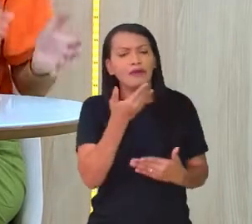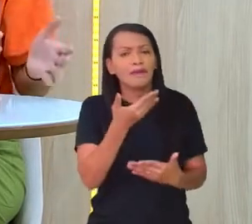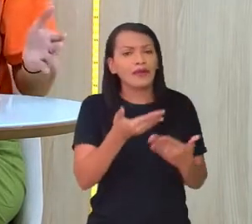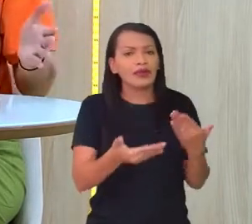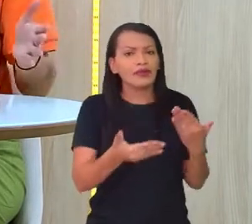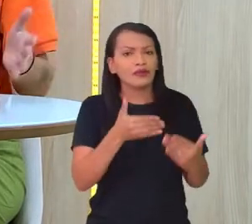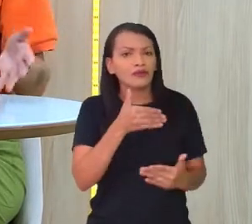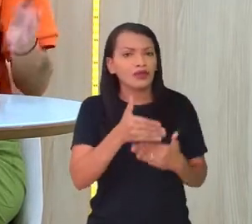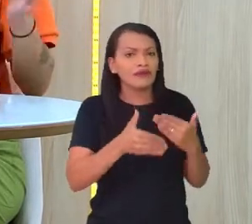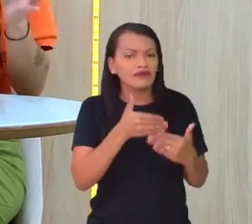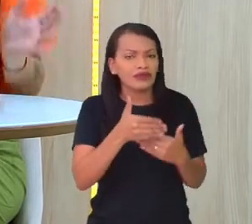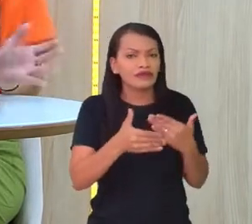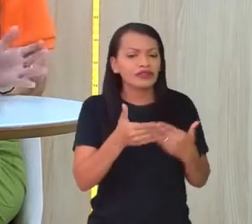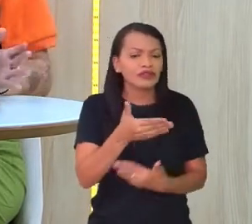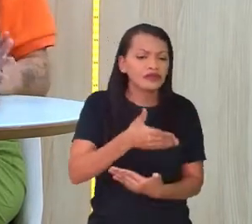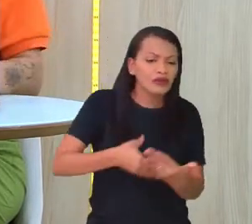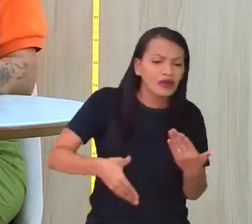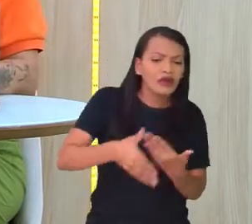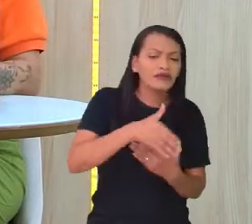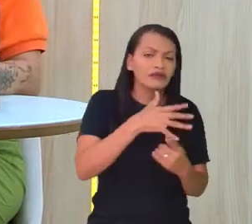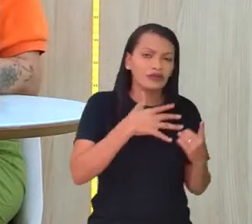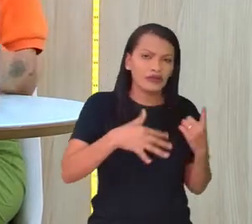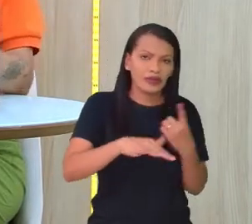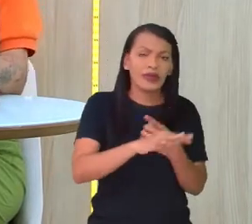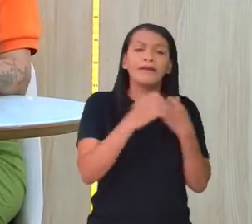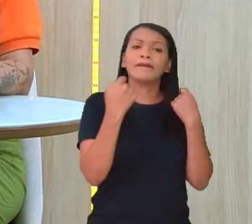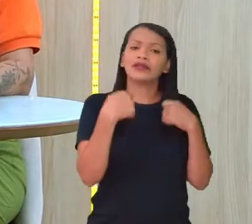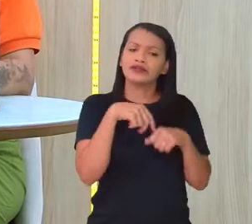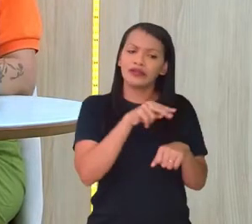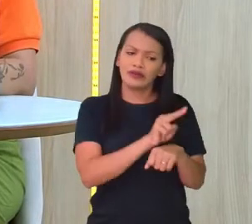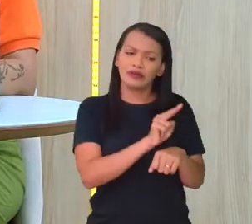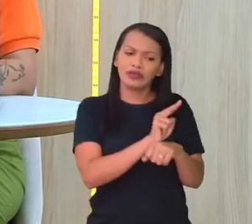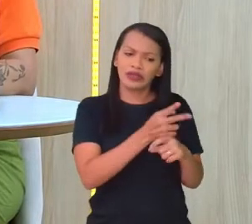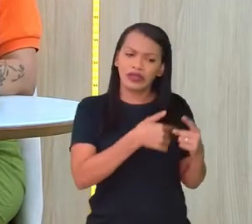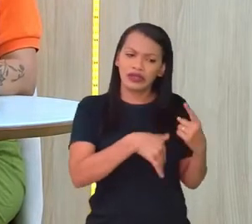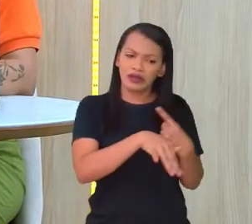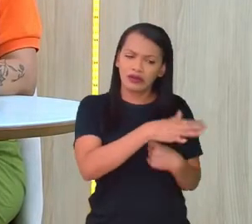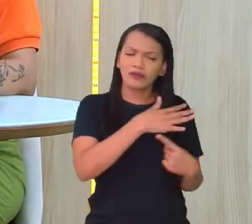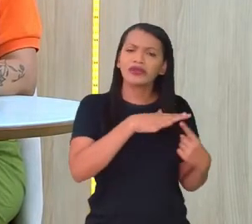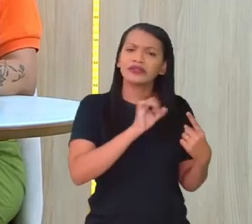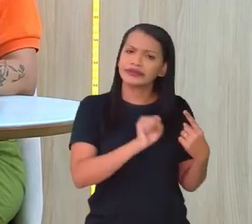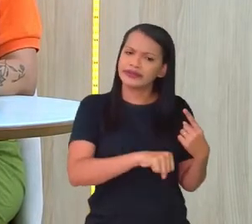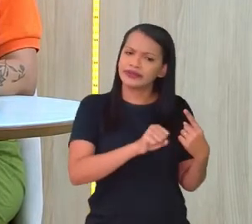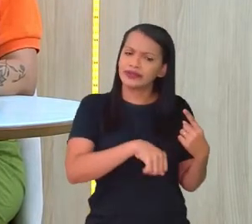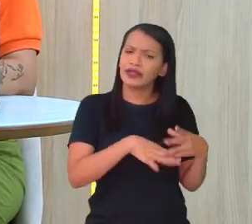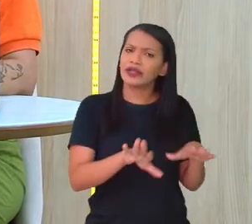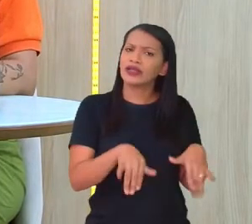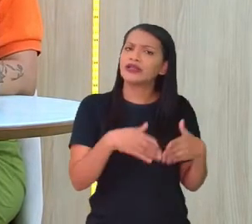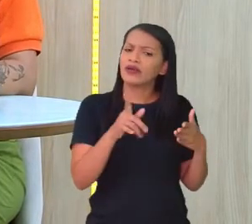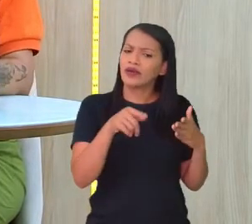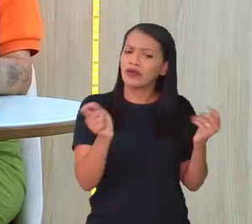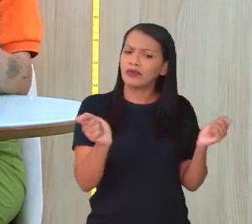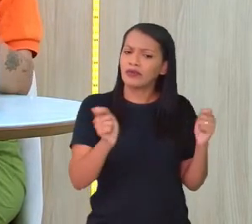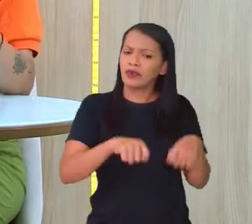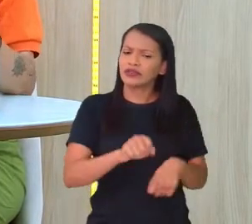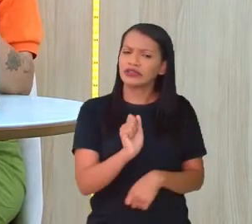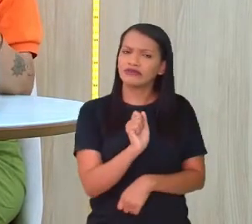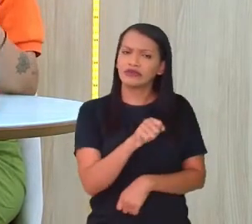envolvimento com as questões ambientais, né, da preservação. Então, eu acho que é possível